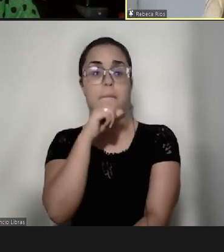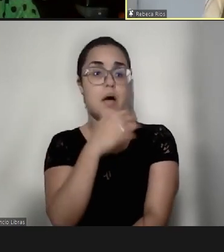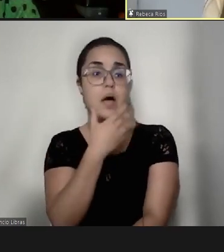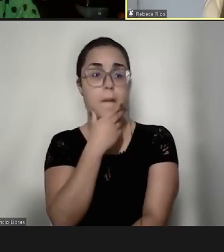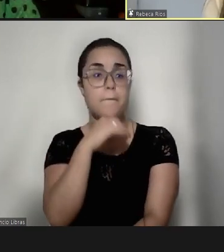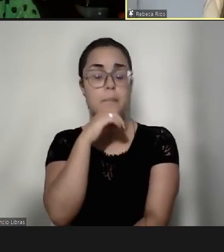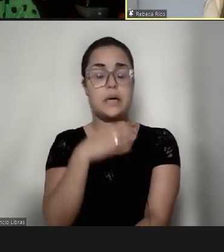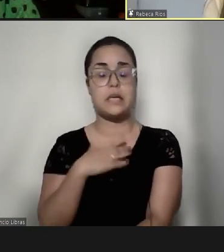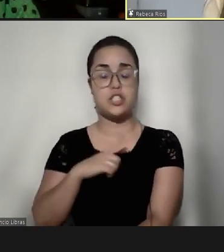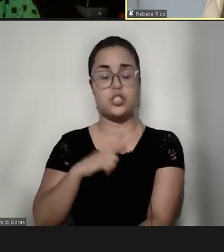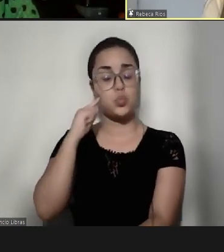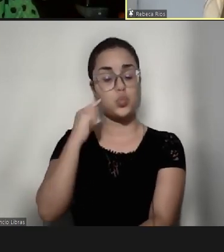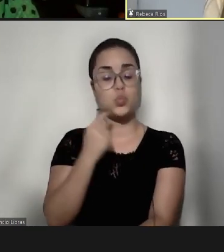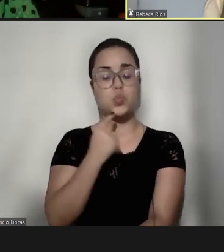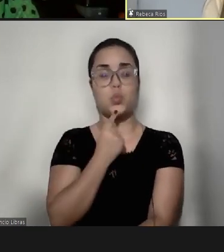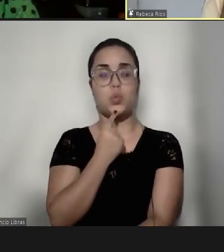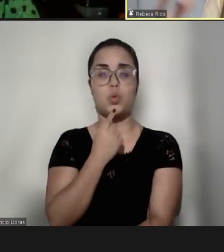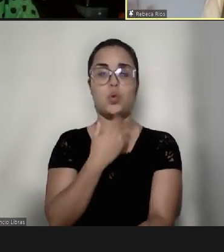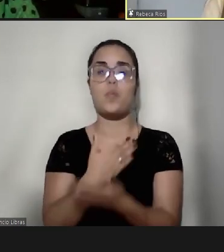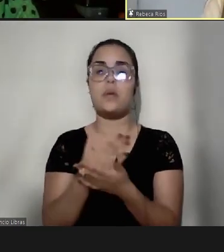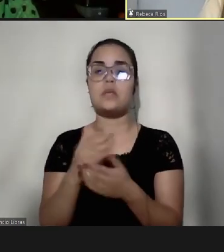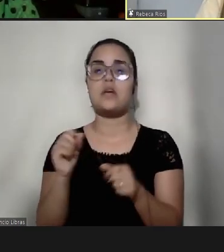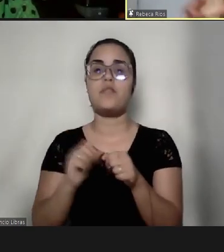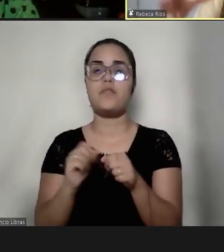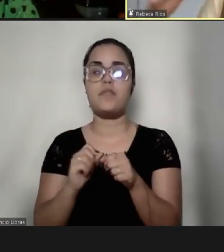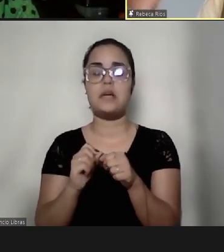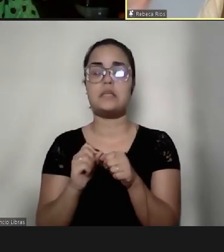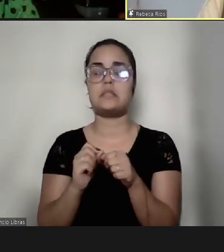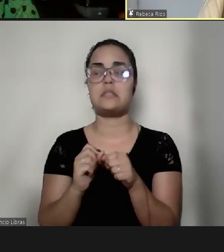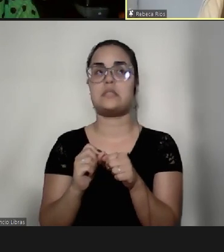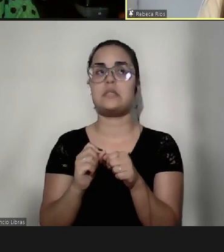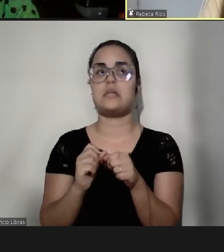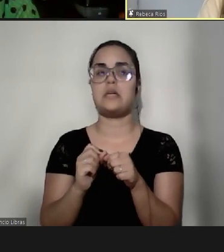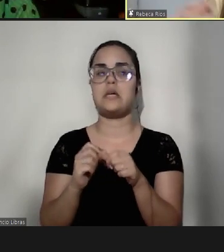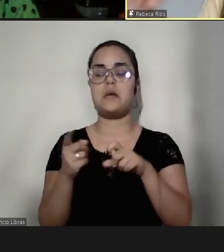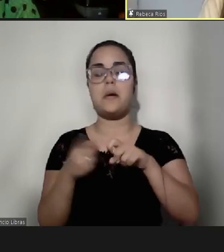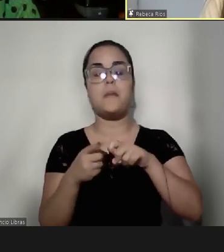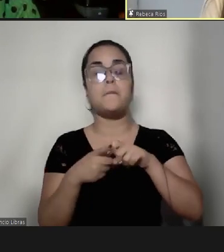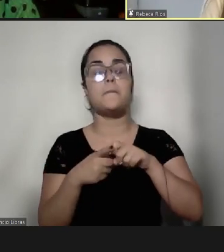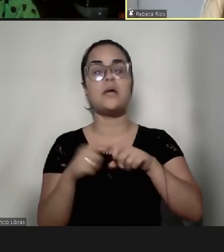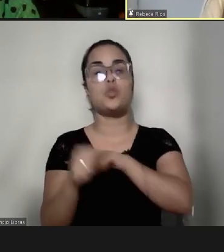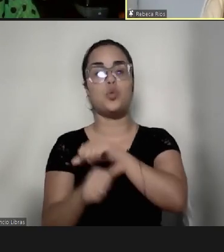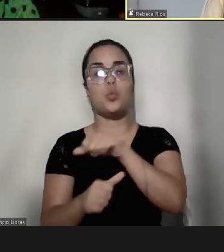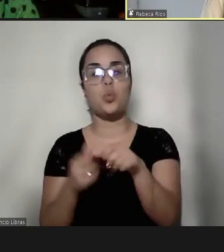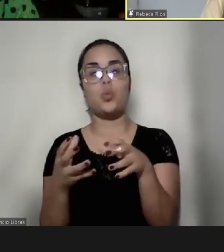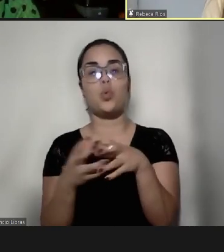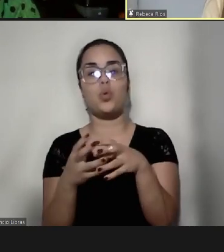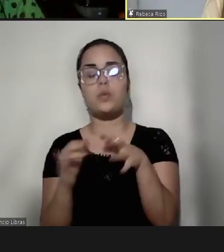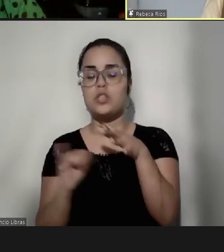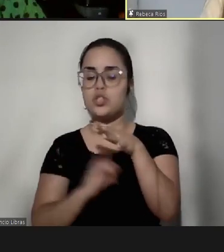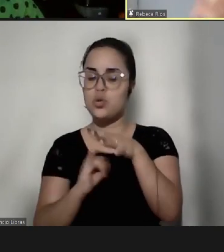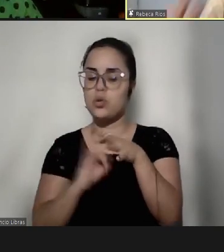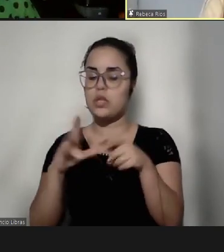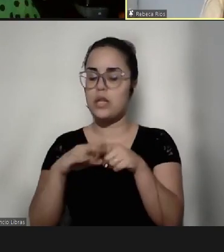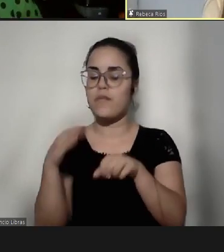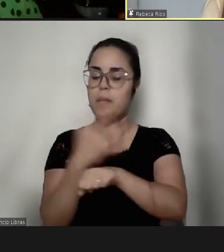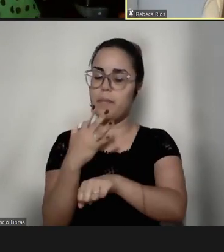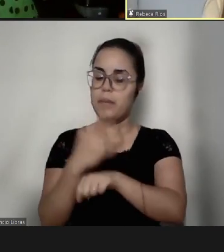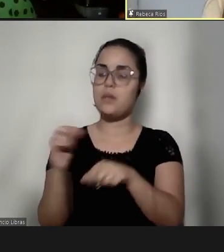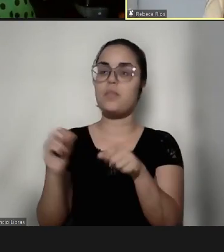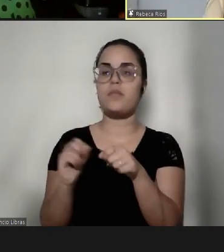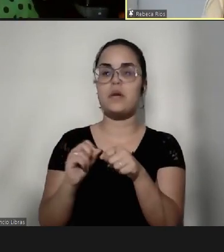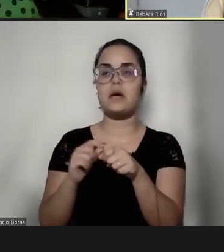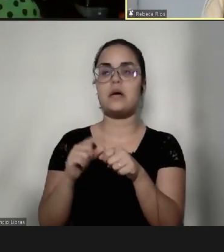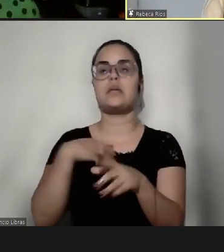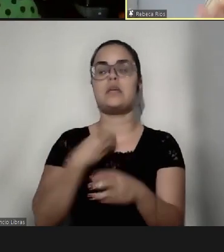surdas, comecei a fazer tratamento no instituto que ele tinha toda uma equipe preparada para isso e que a gente tinha interação com os